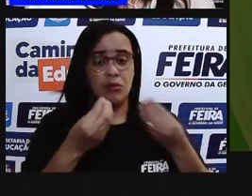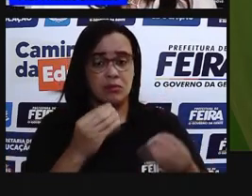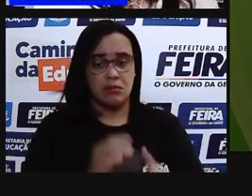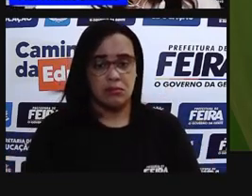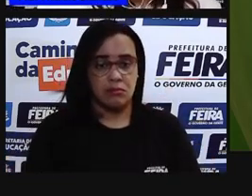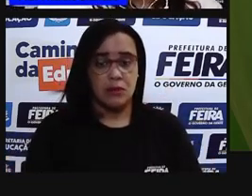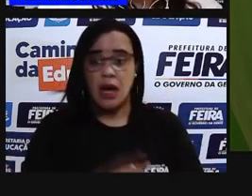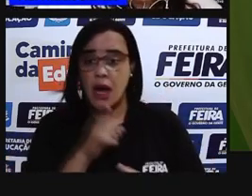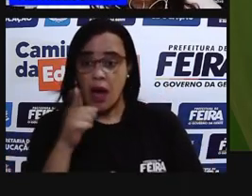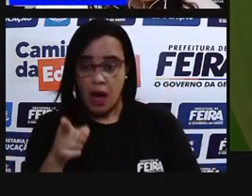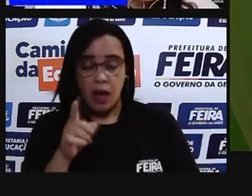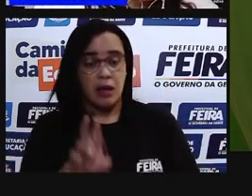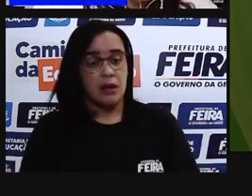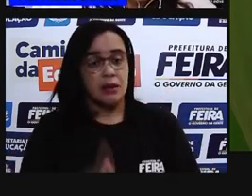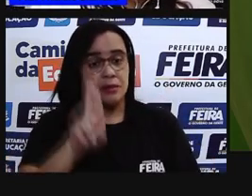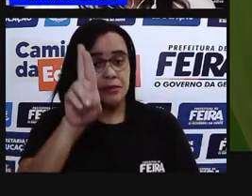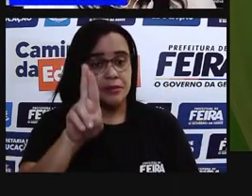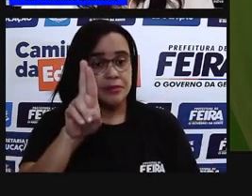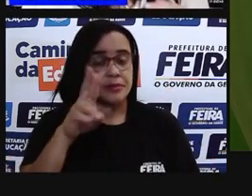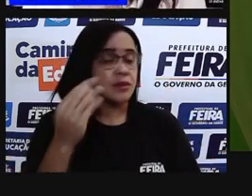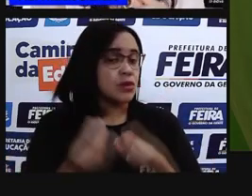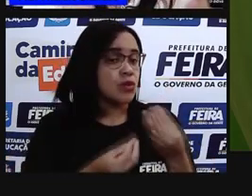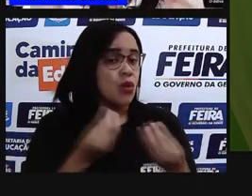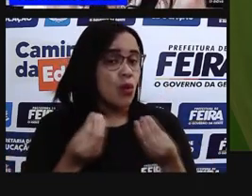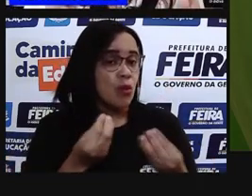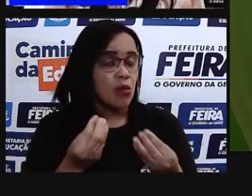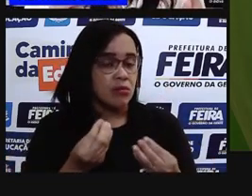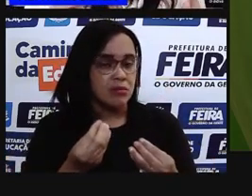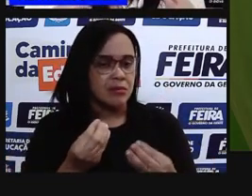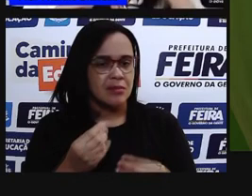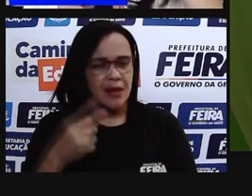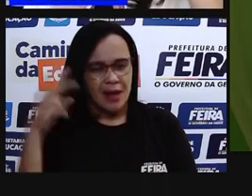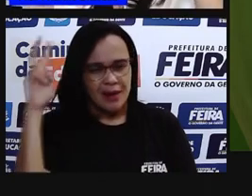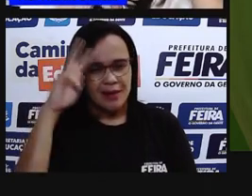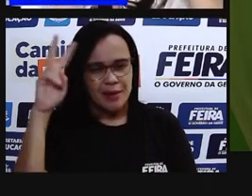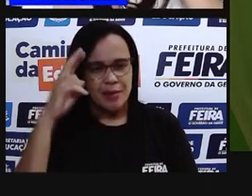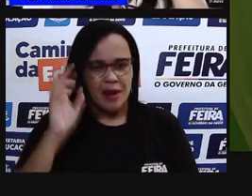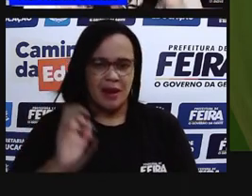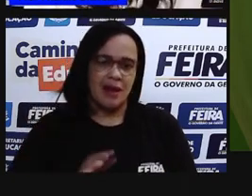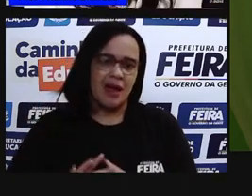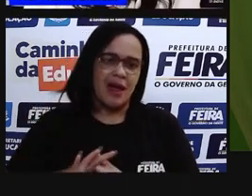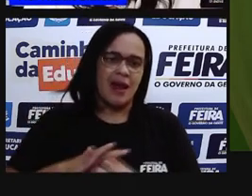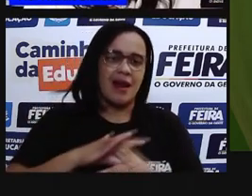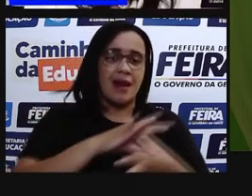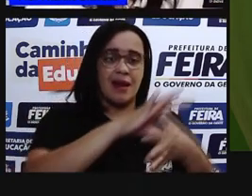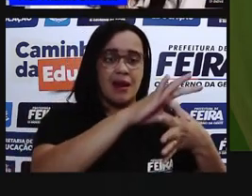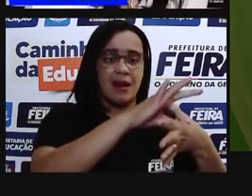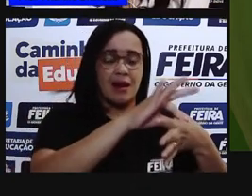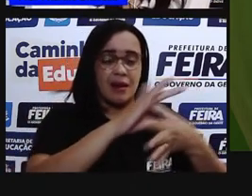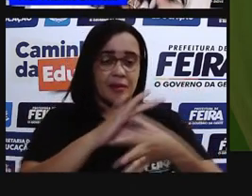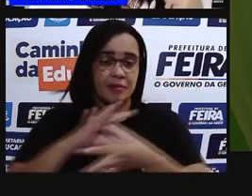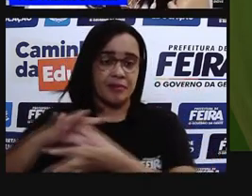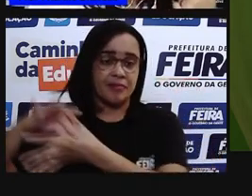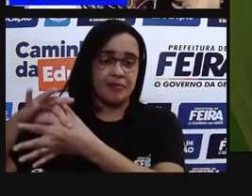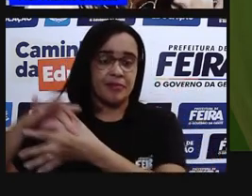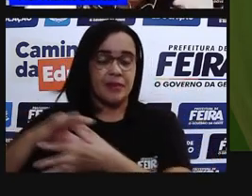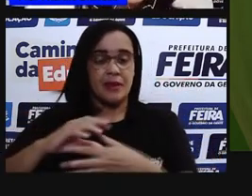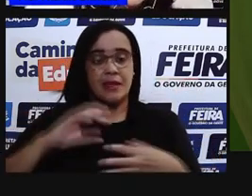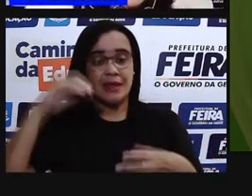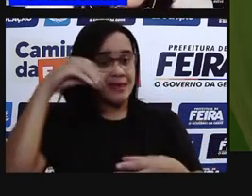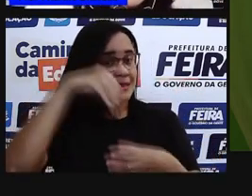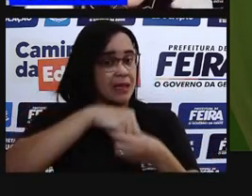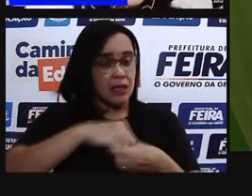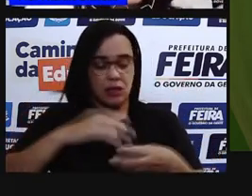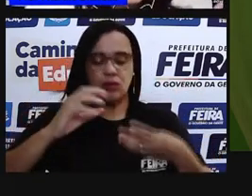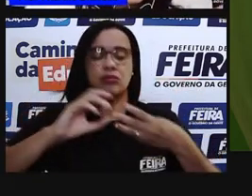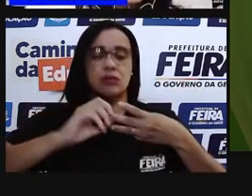ser responsável, esse retículo endoplasmático, pelos transportes dentro da célula. Ué, mas não era o complexo